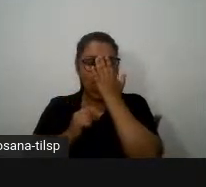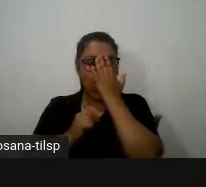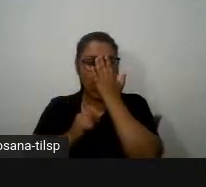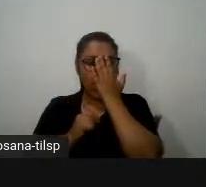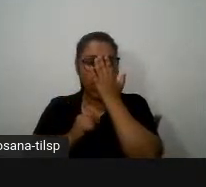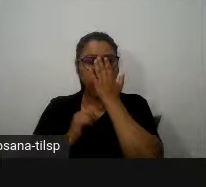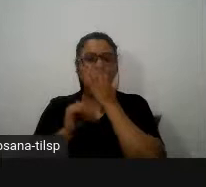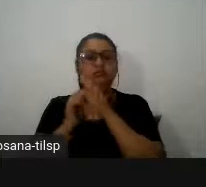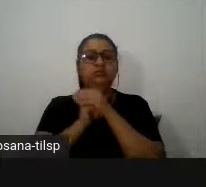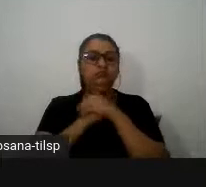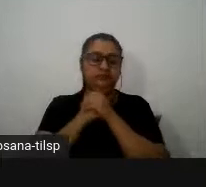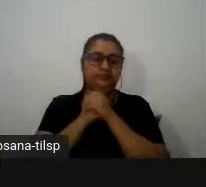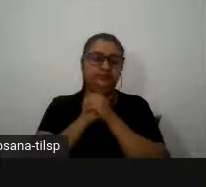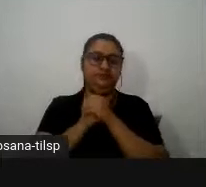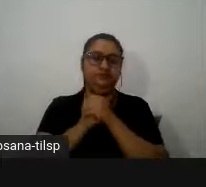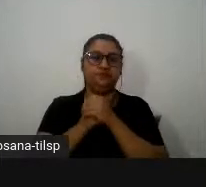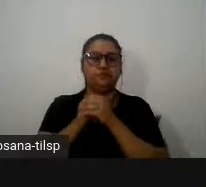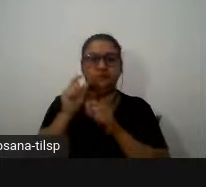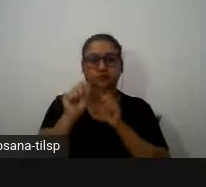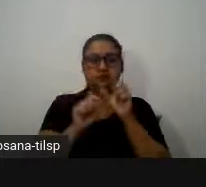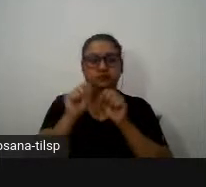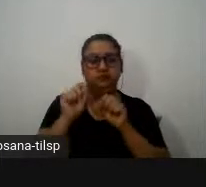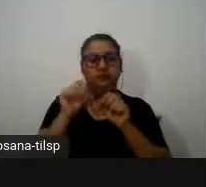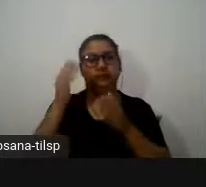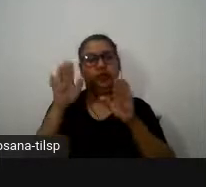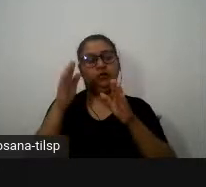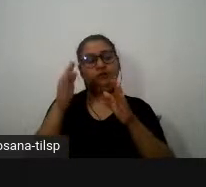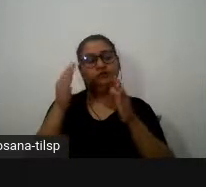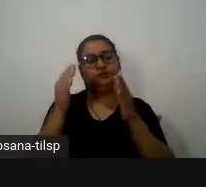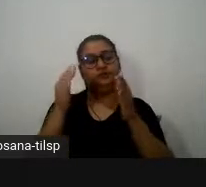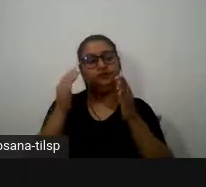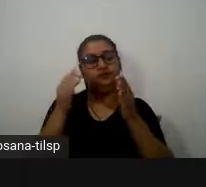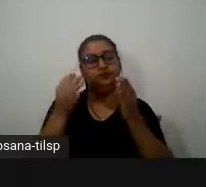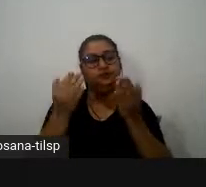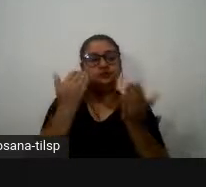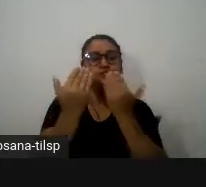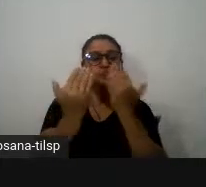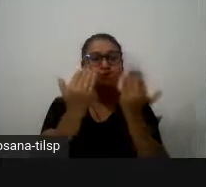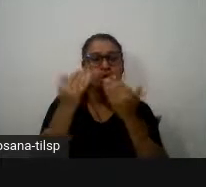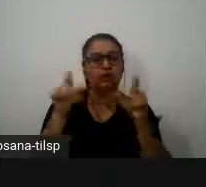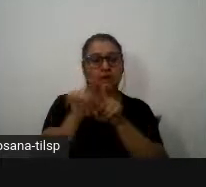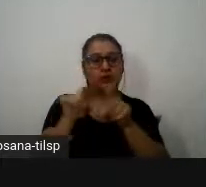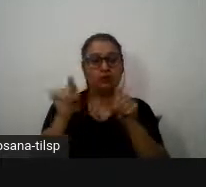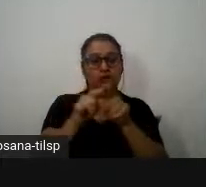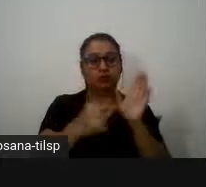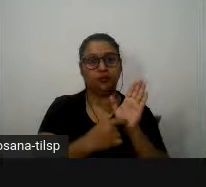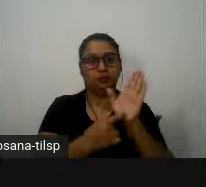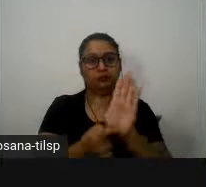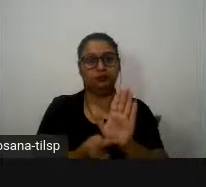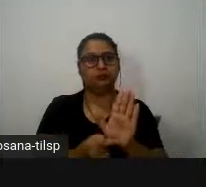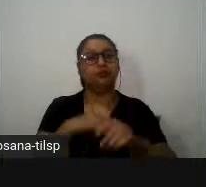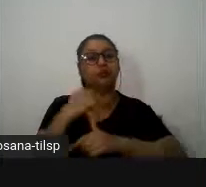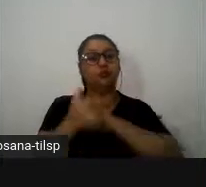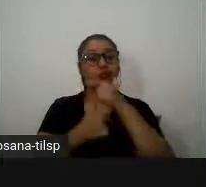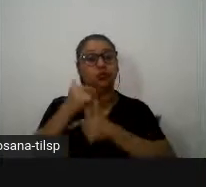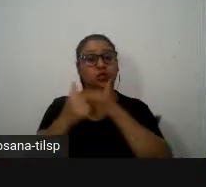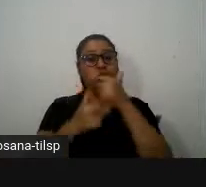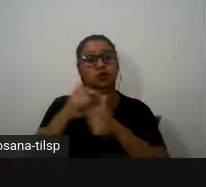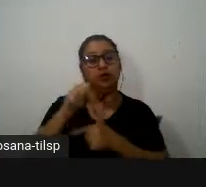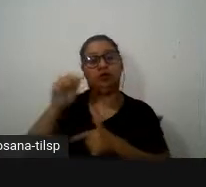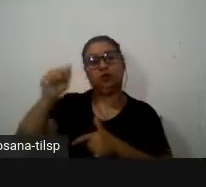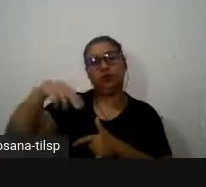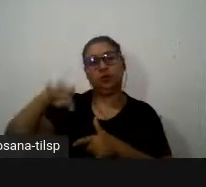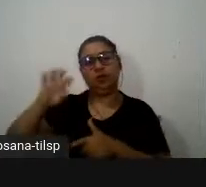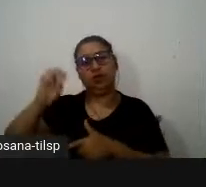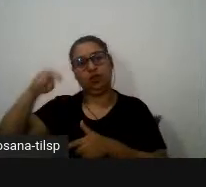os parâmetros que eu atrás descrevi tem também como pressuposto trabalhos realizados pela Antónia pela